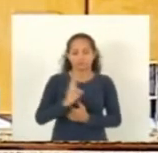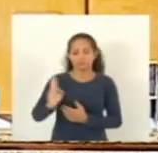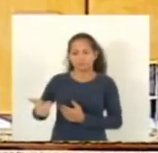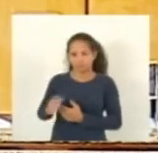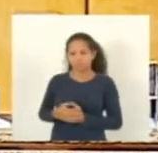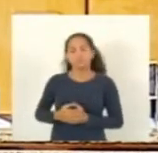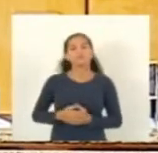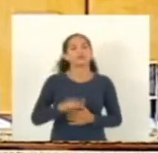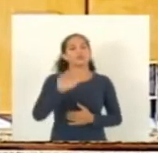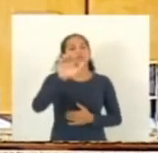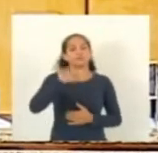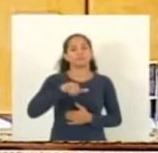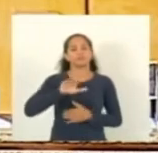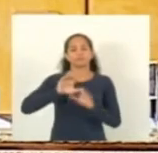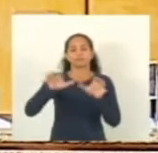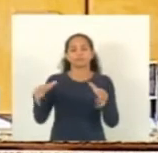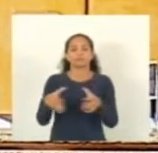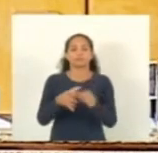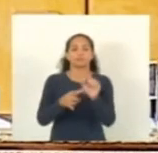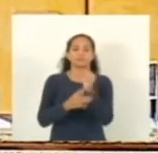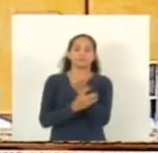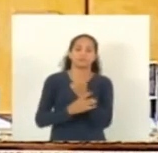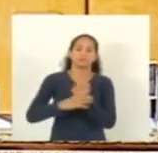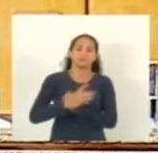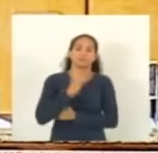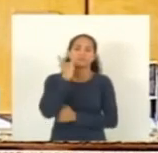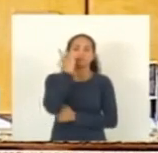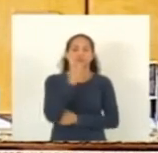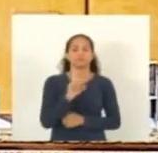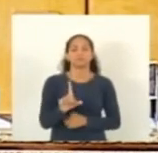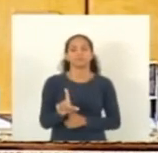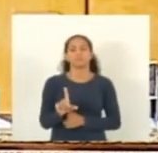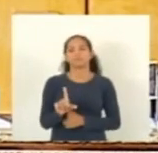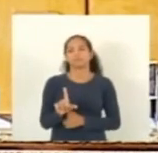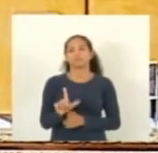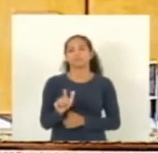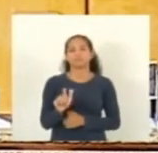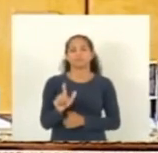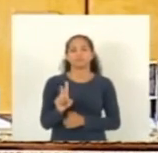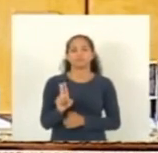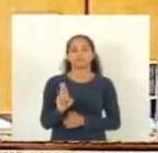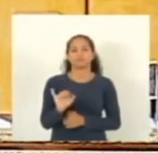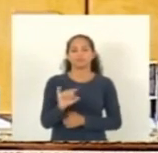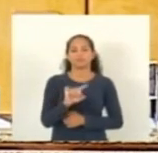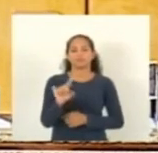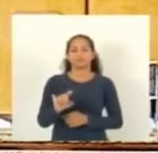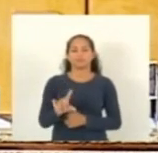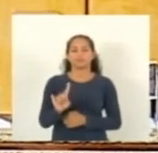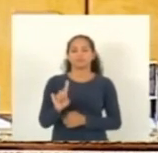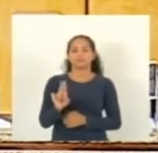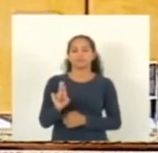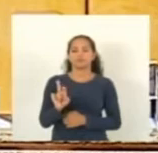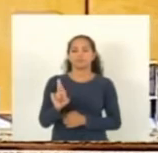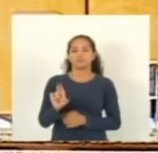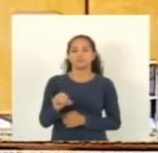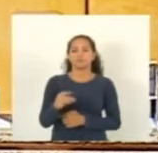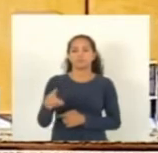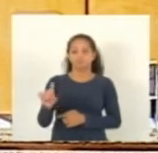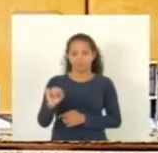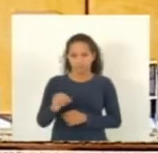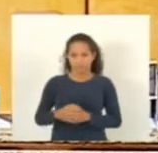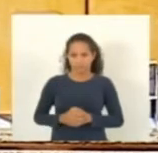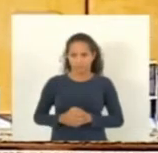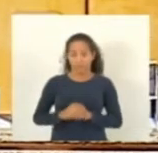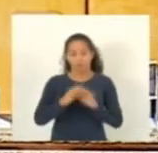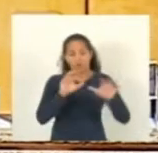Convoca a comissão de segurança, deputado Luiz Durão. deputado Luiz Durão, se podemos fazer em conjunto